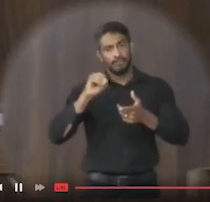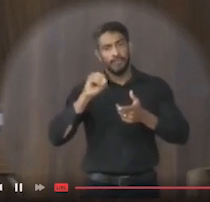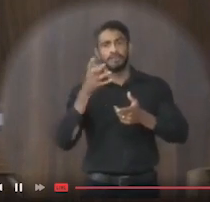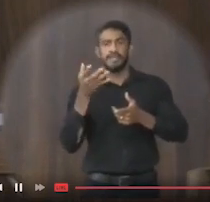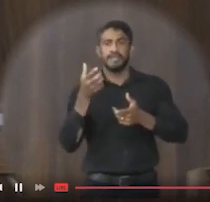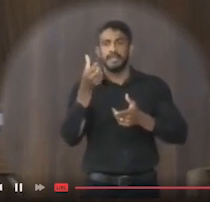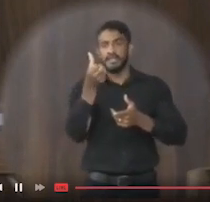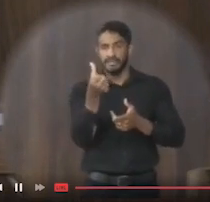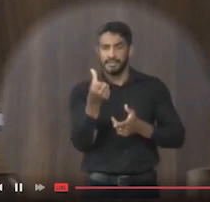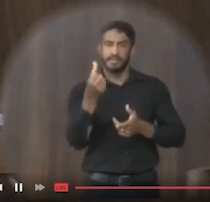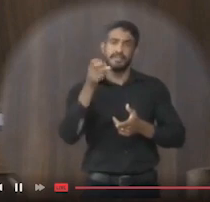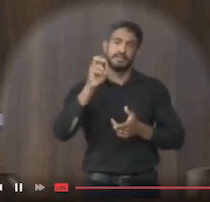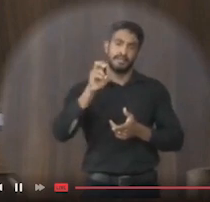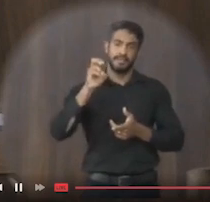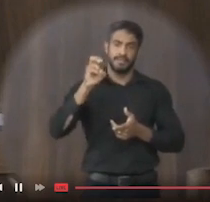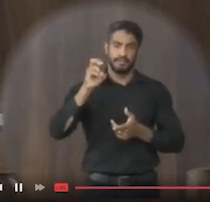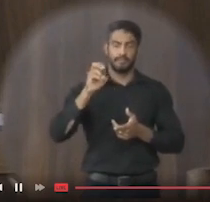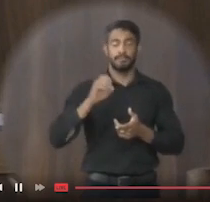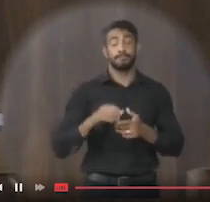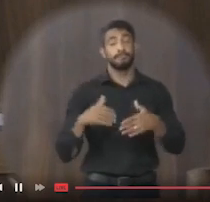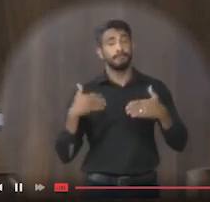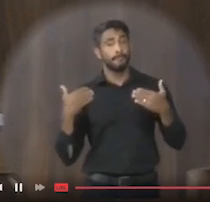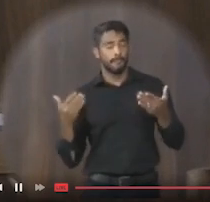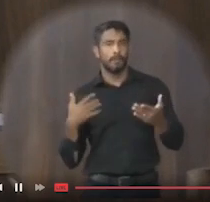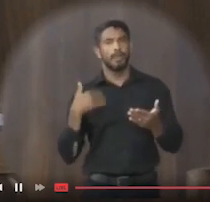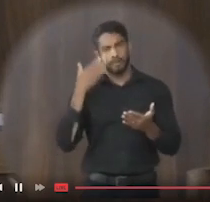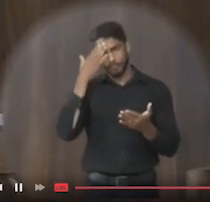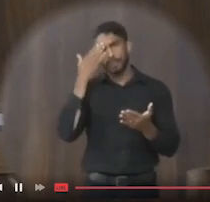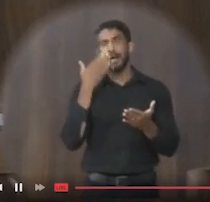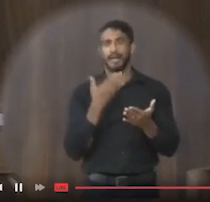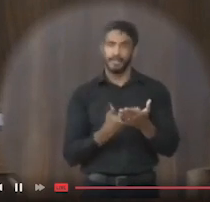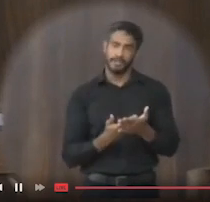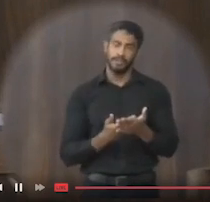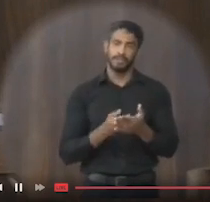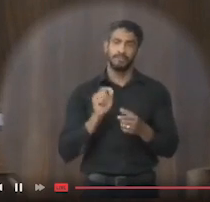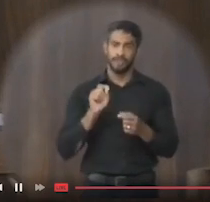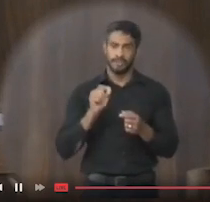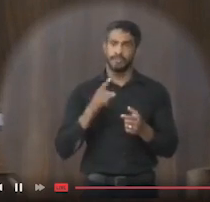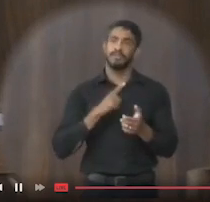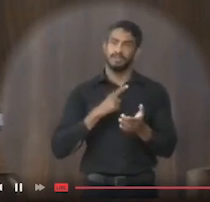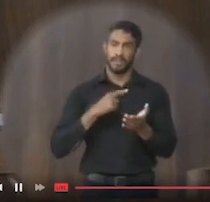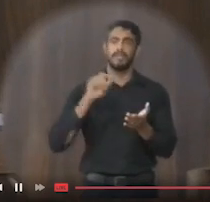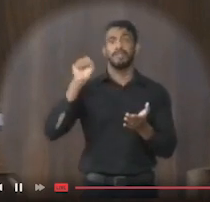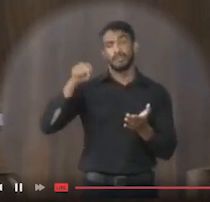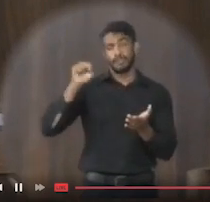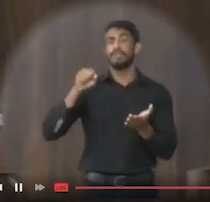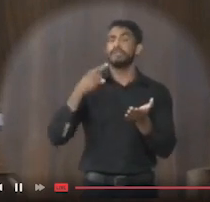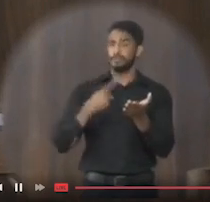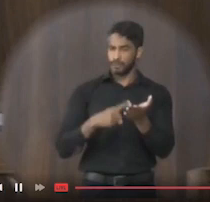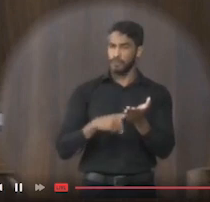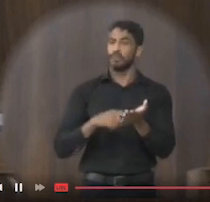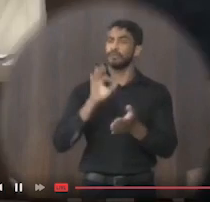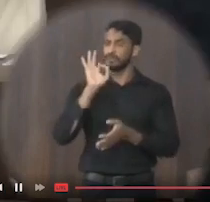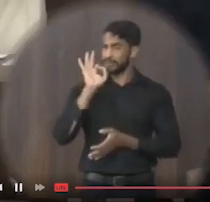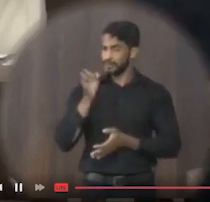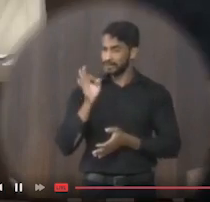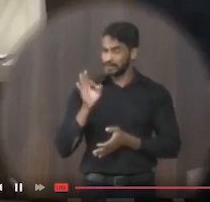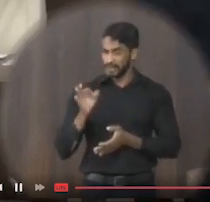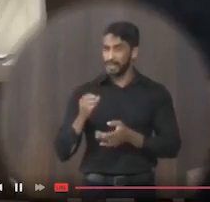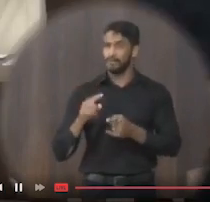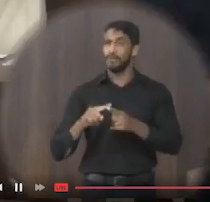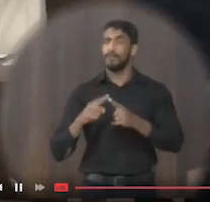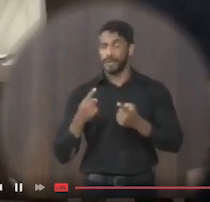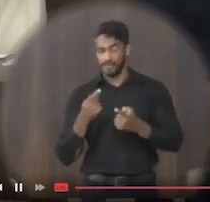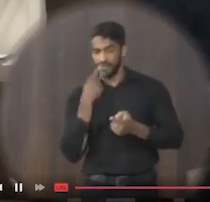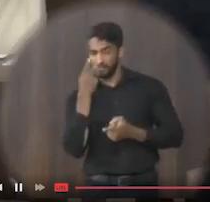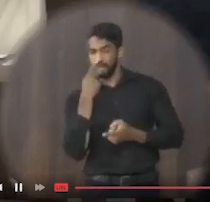colocaram aí para 65 mil. Eu acredito que vai entrar no acordo, eu acredito que vai dar certo, e